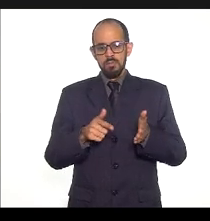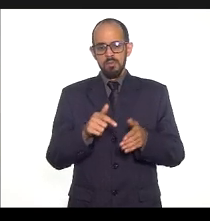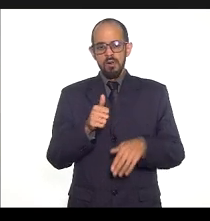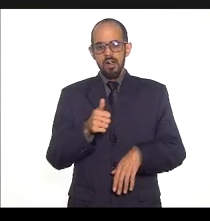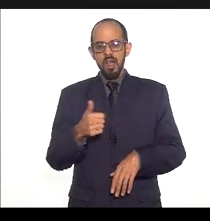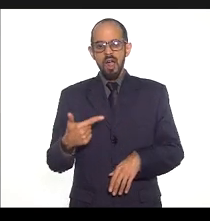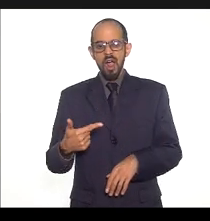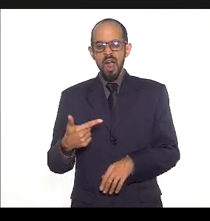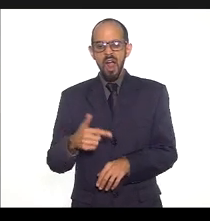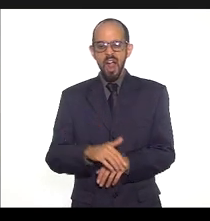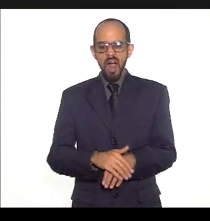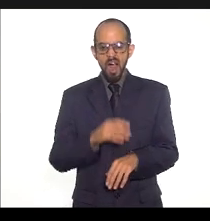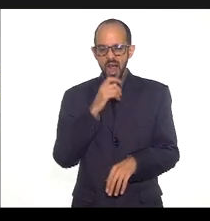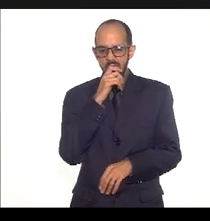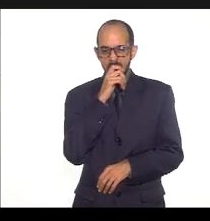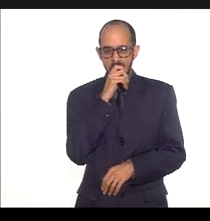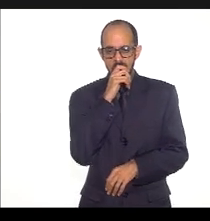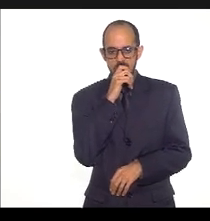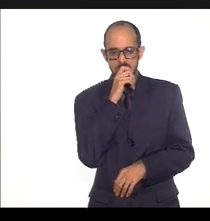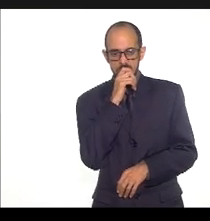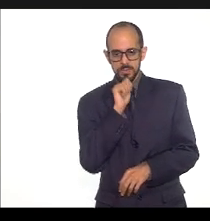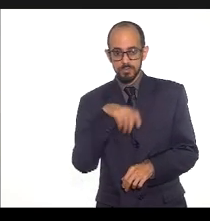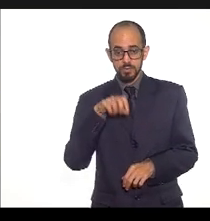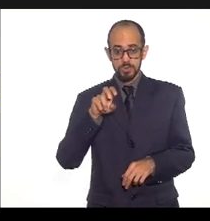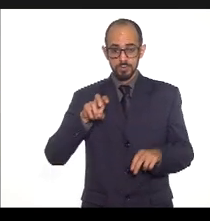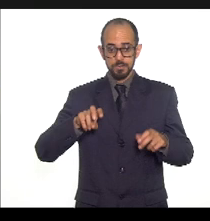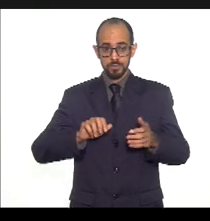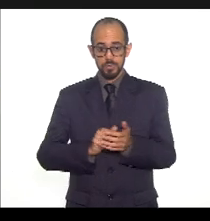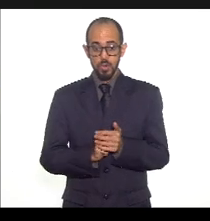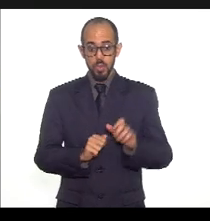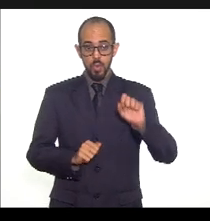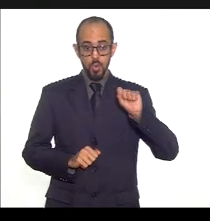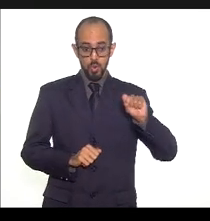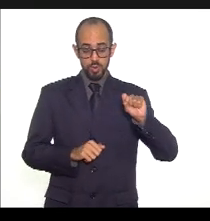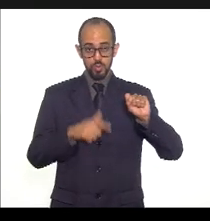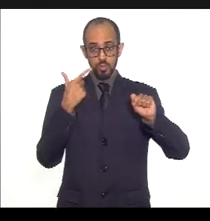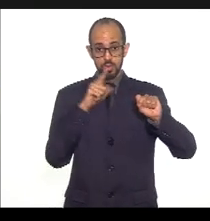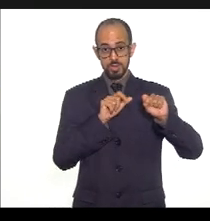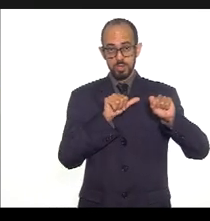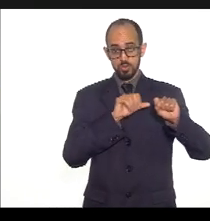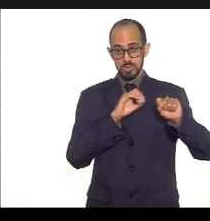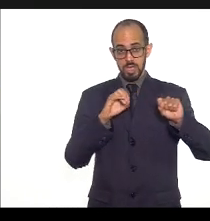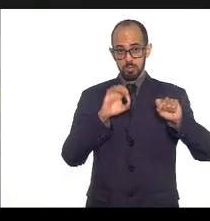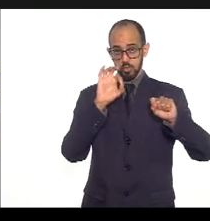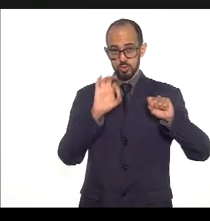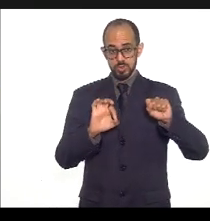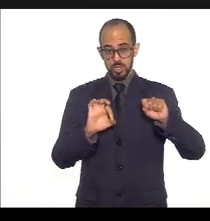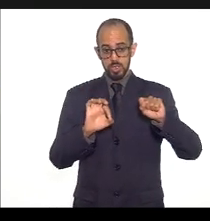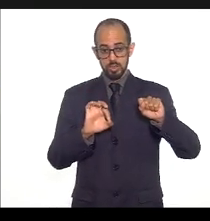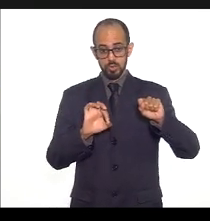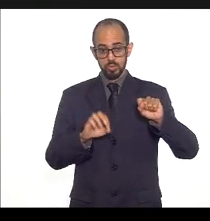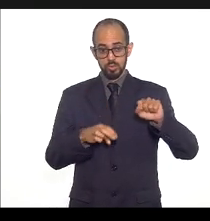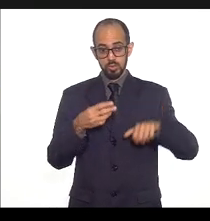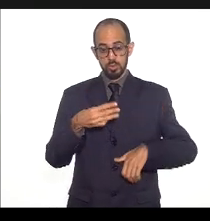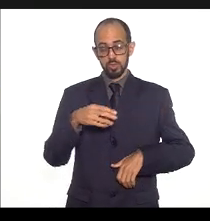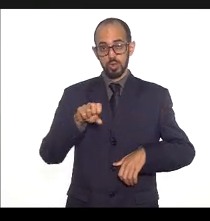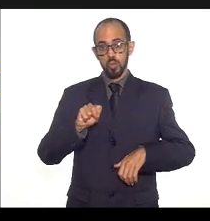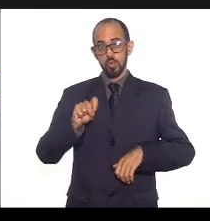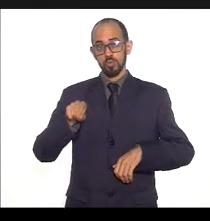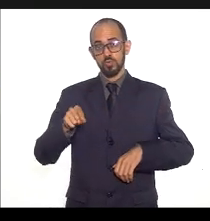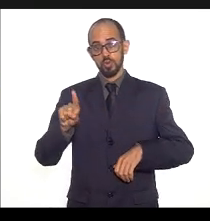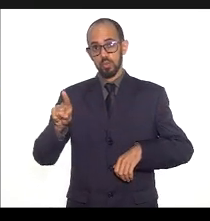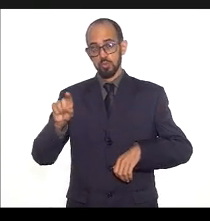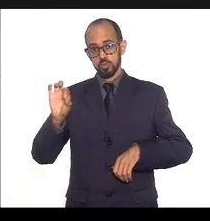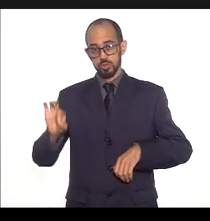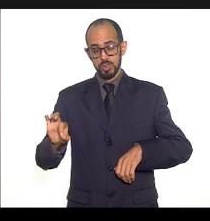ao primeiro quadrimestre 8 metas tiveram alcance de 100% correspondente a 38,1